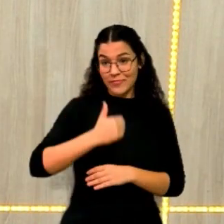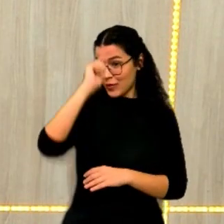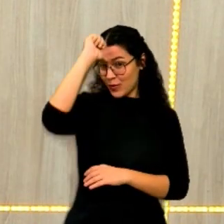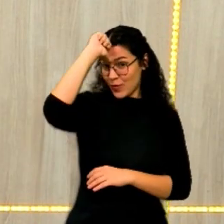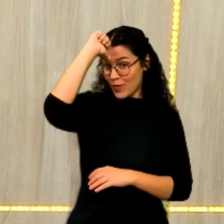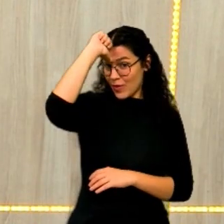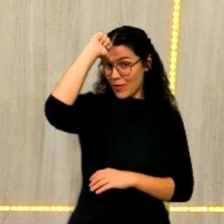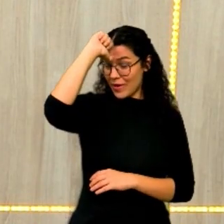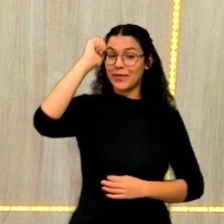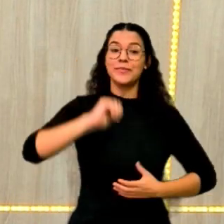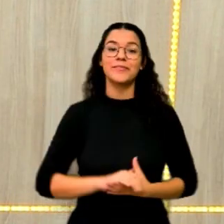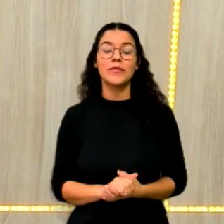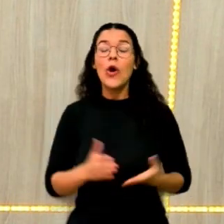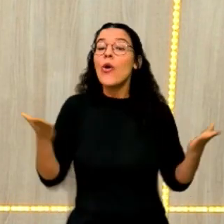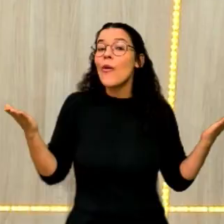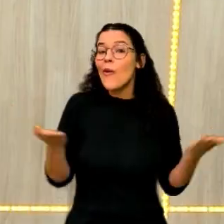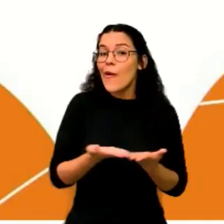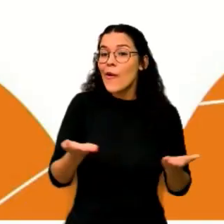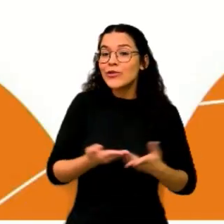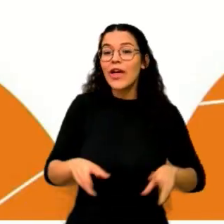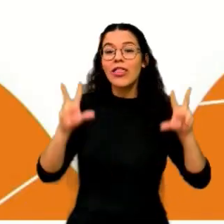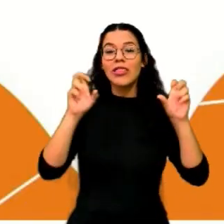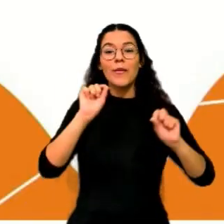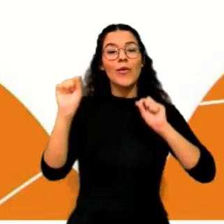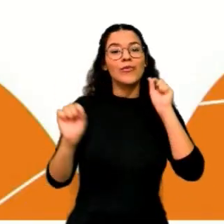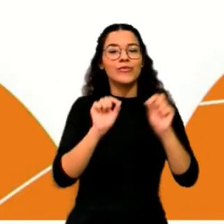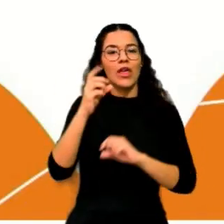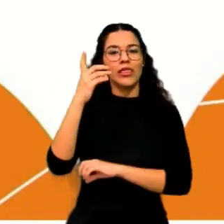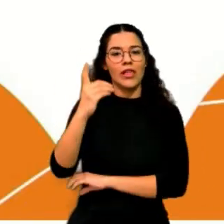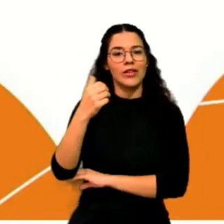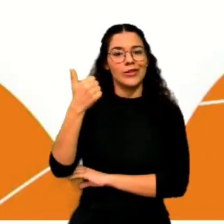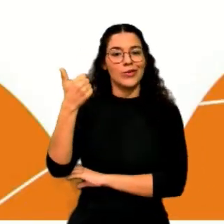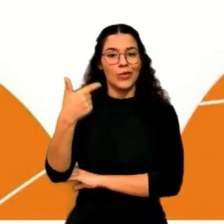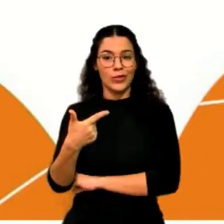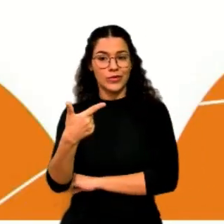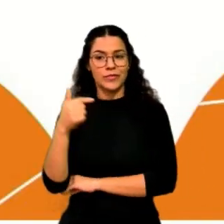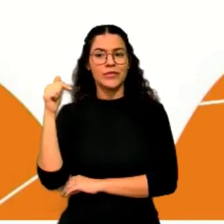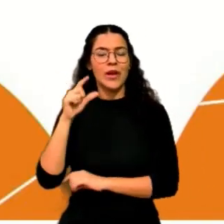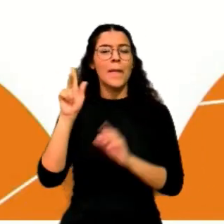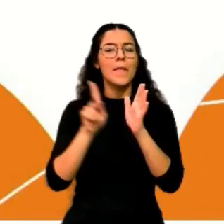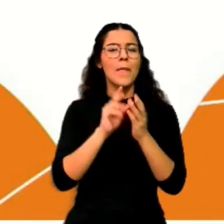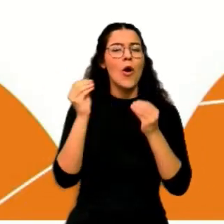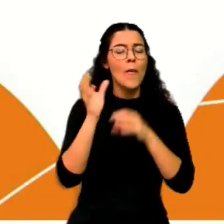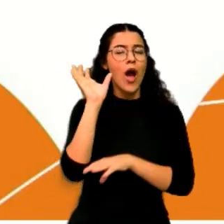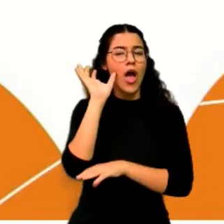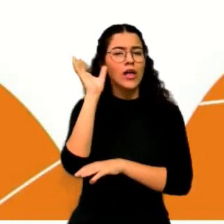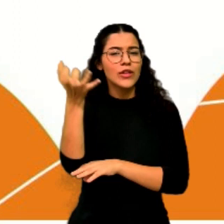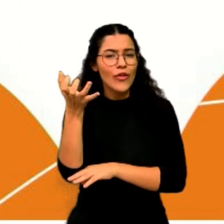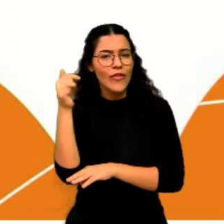aqui vos fala. E hoje, o nosso tema é o Descritor 12, que fala em resolver problema